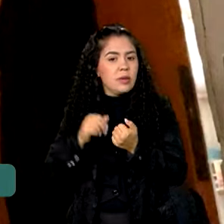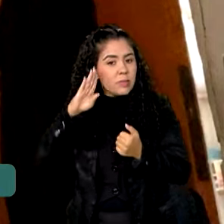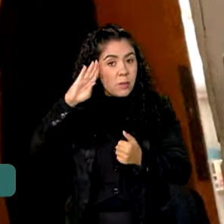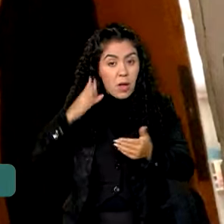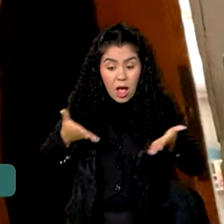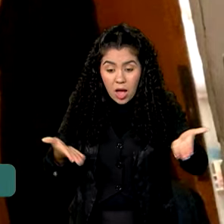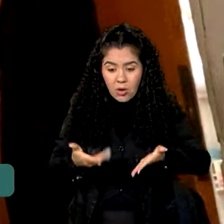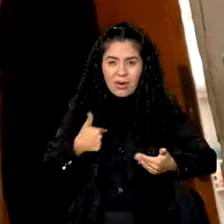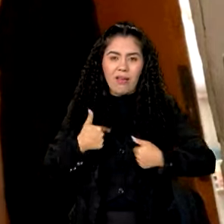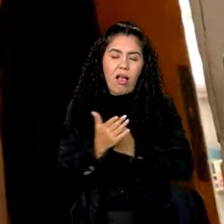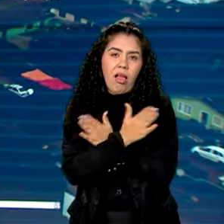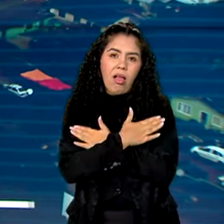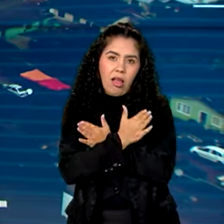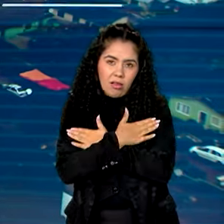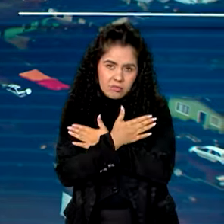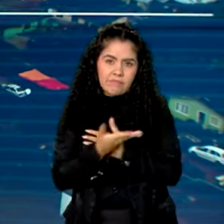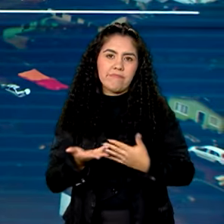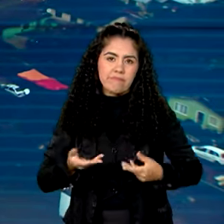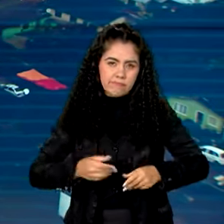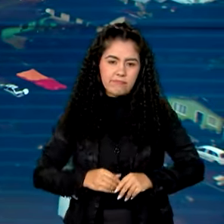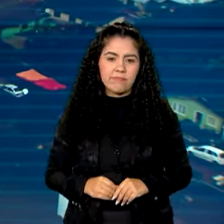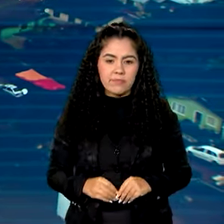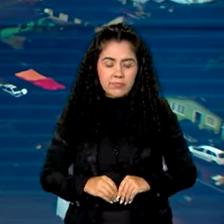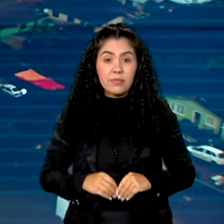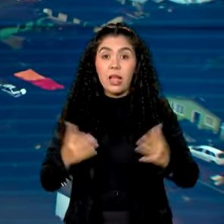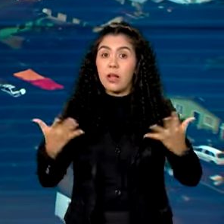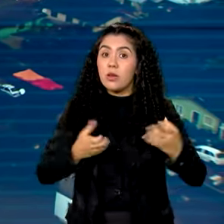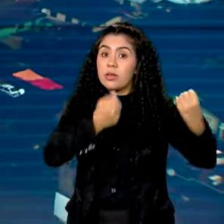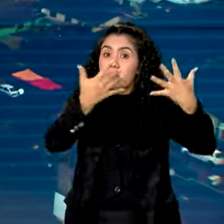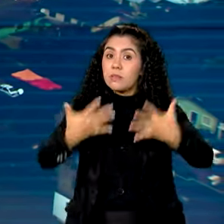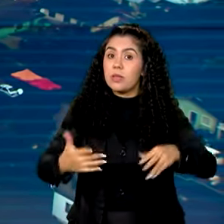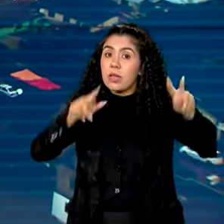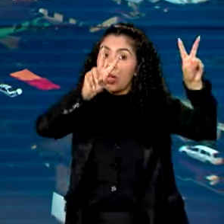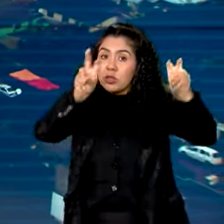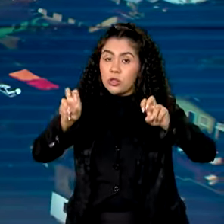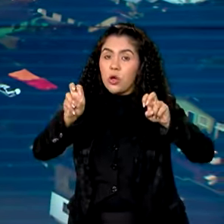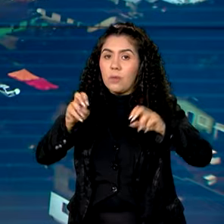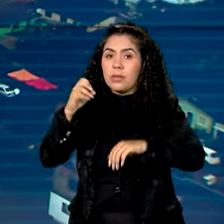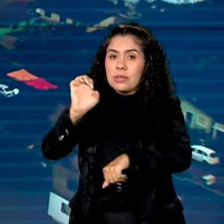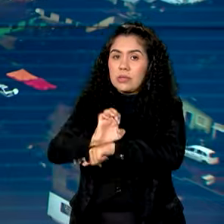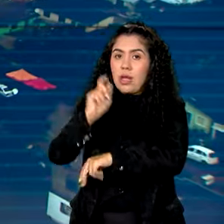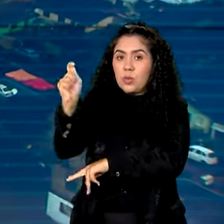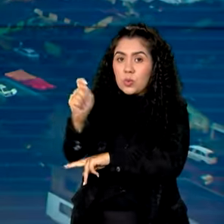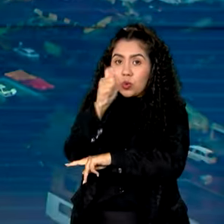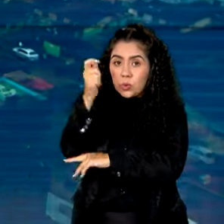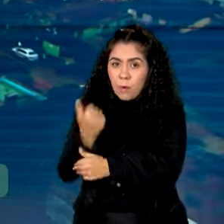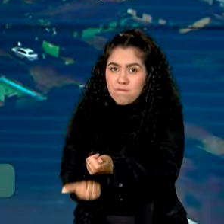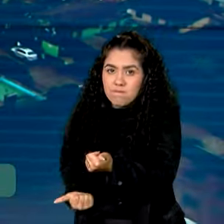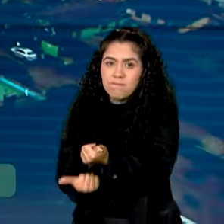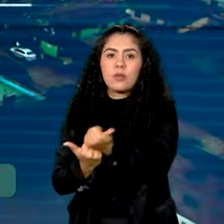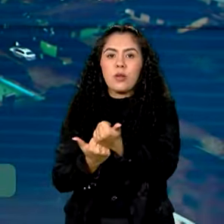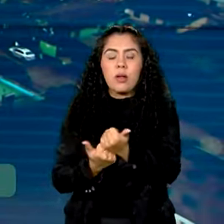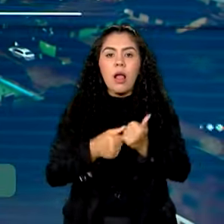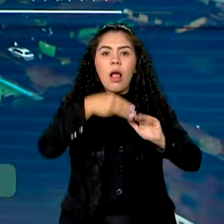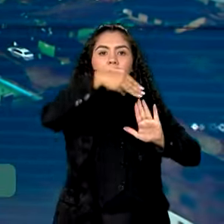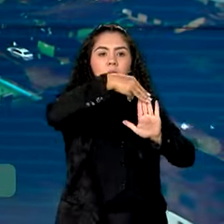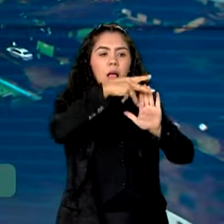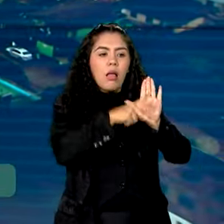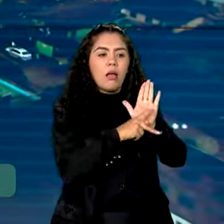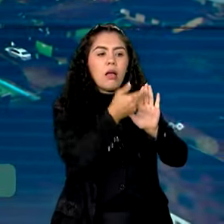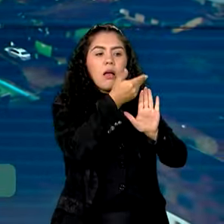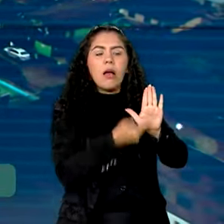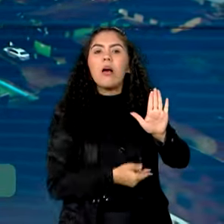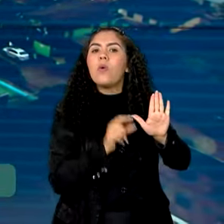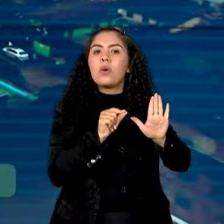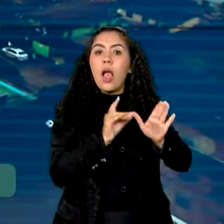agora quando eu estou desempregada. Vamos falar agora de apoio ao Rio Grande do Sul. Uma medida provisória autoriza